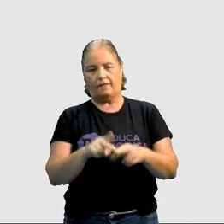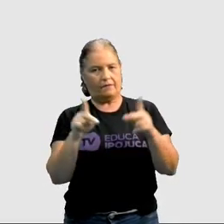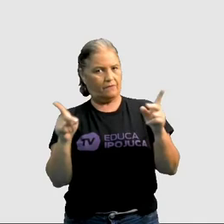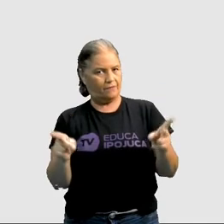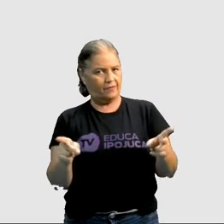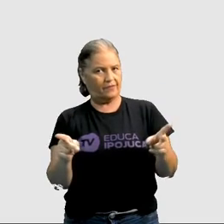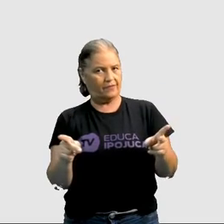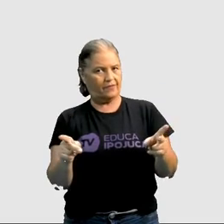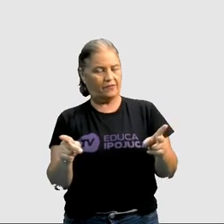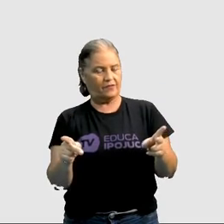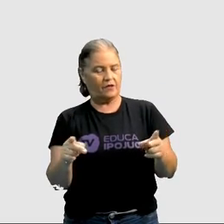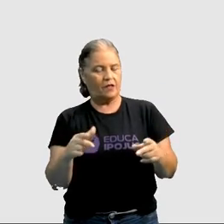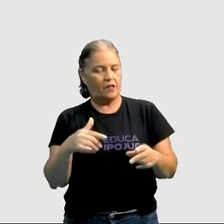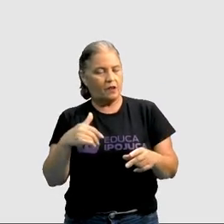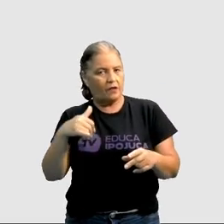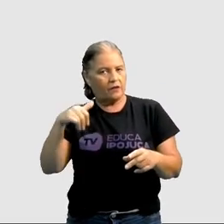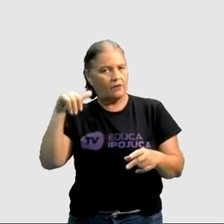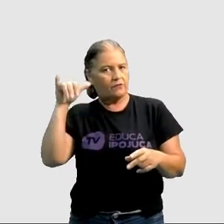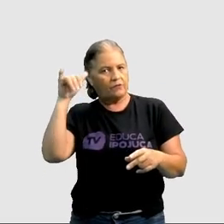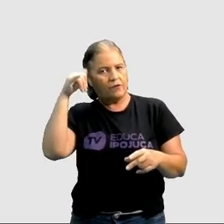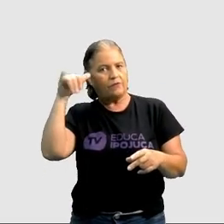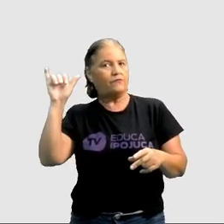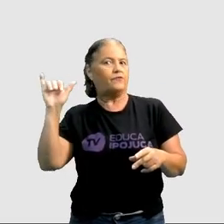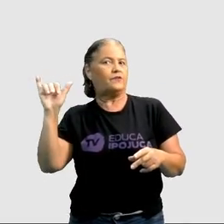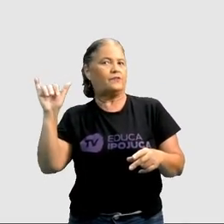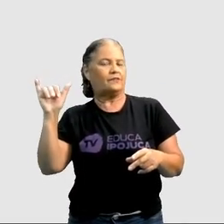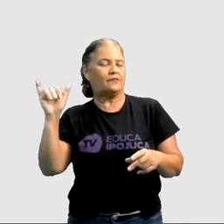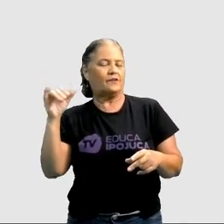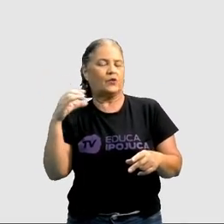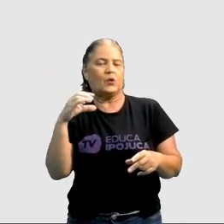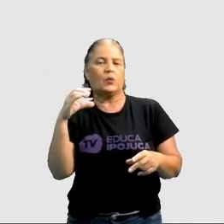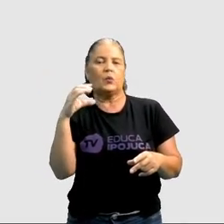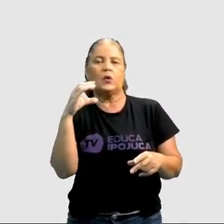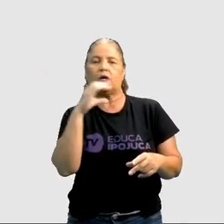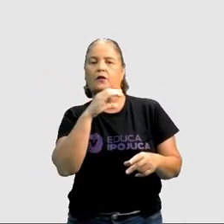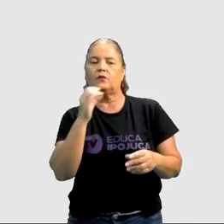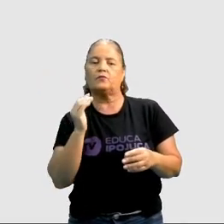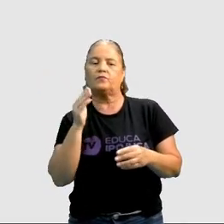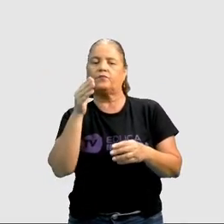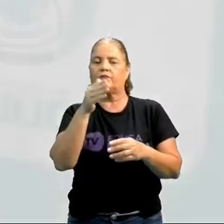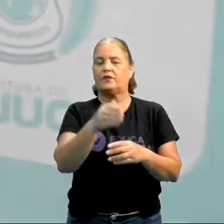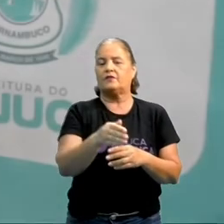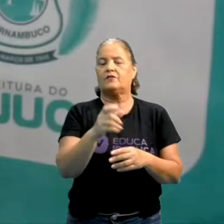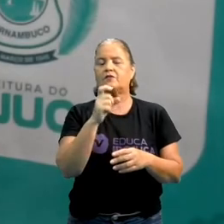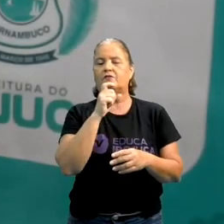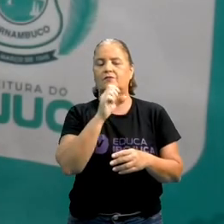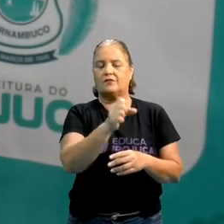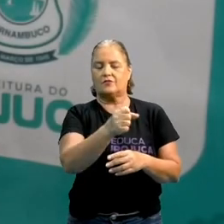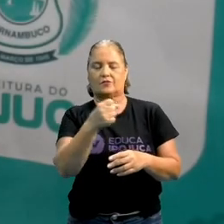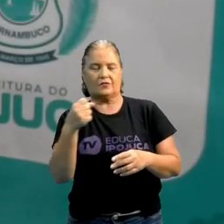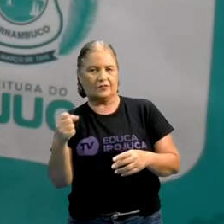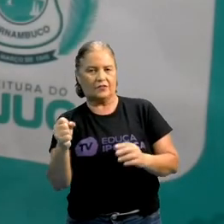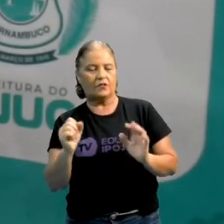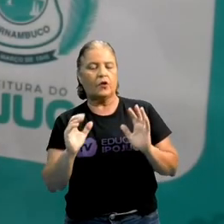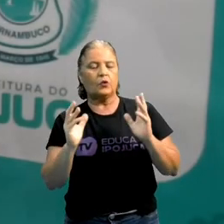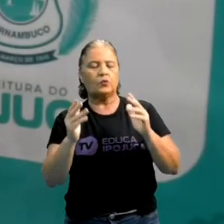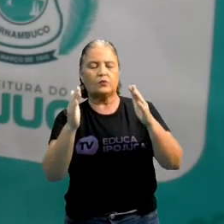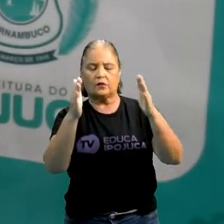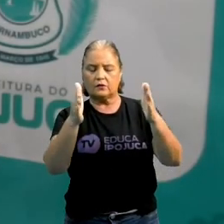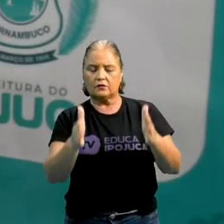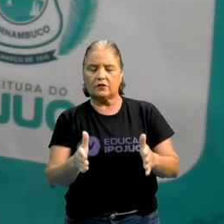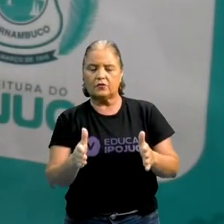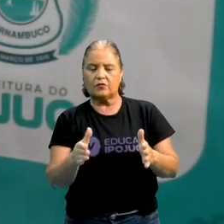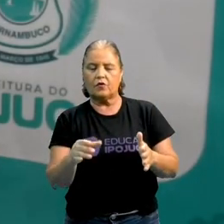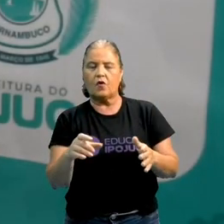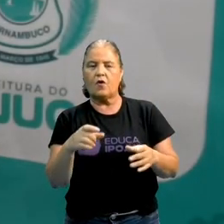entre. Ela mantém tudo que está ali dentro numa temperatura baixa. Que é exatamente a